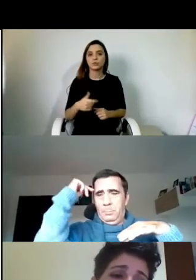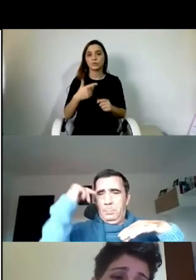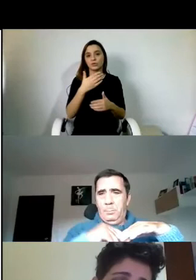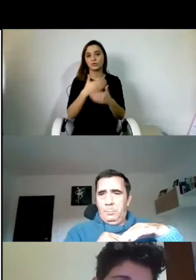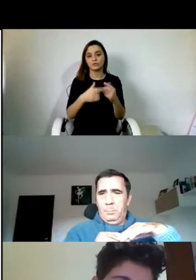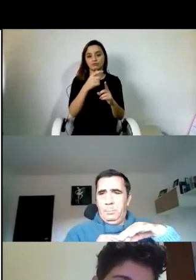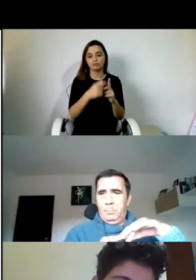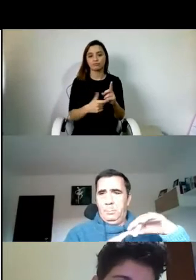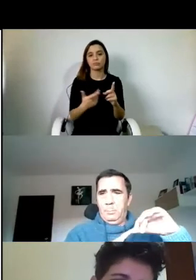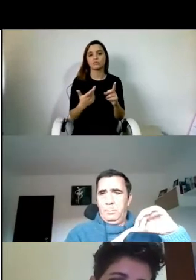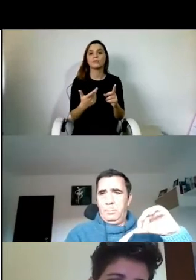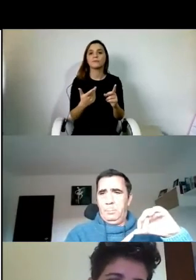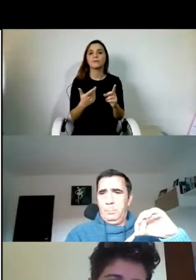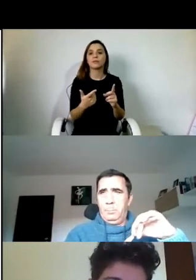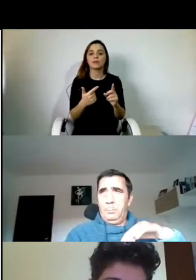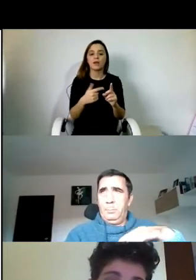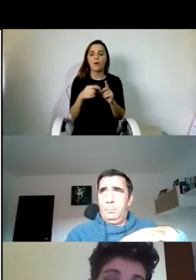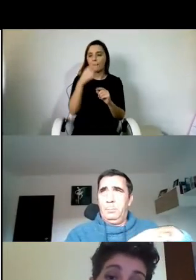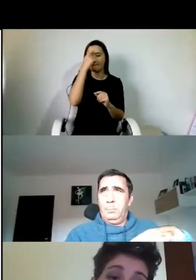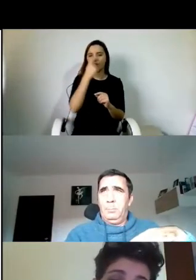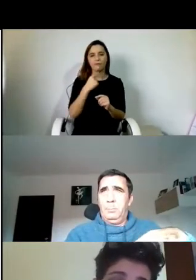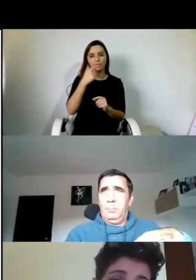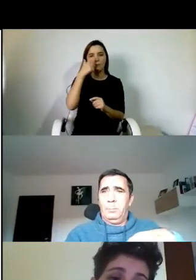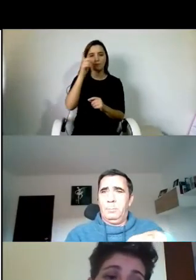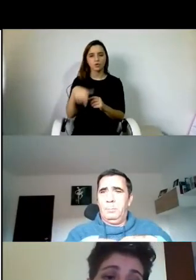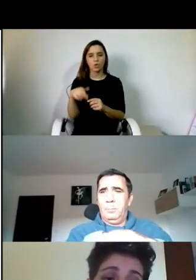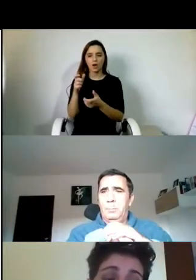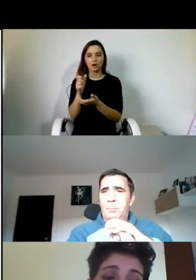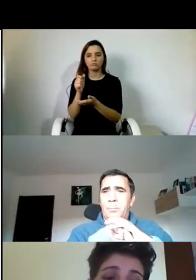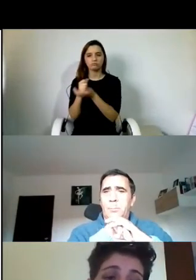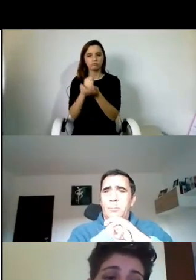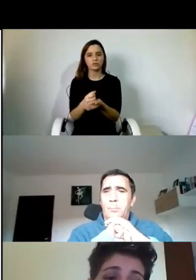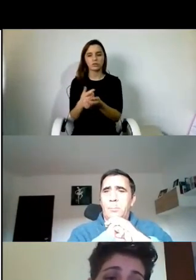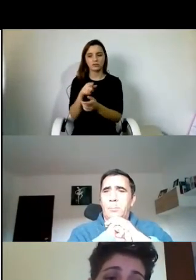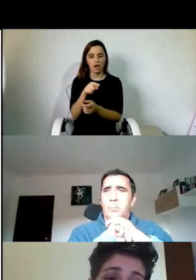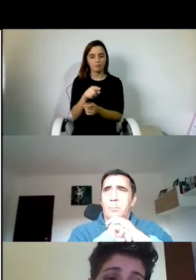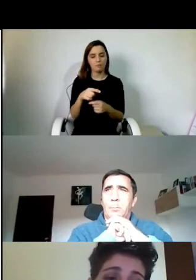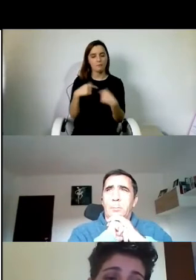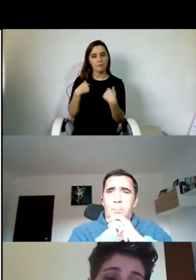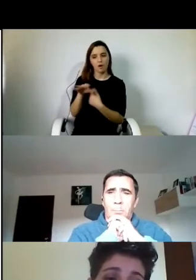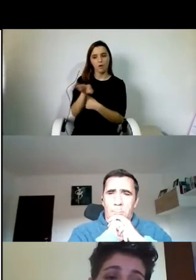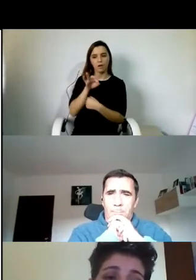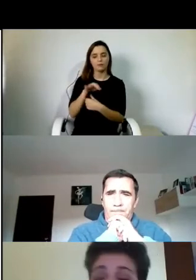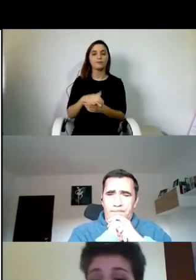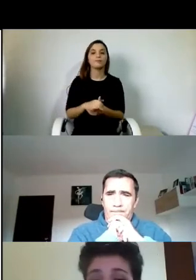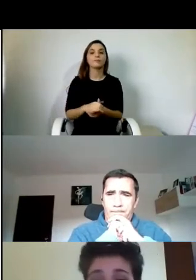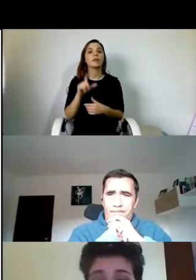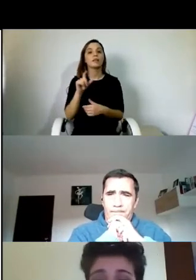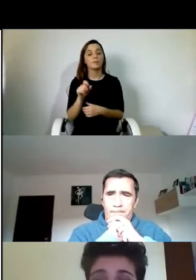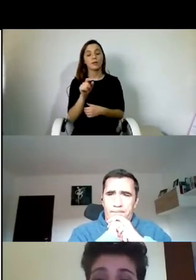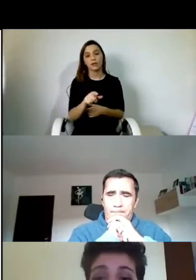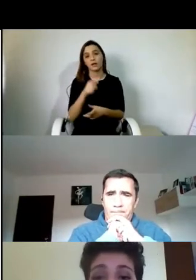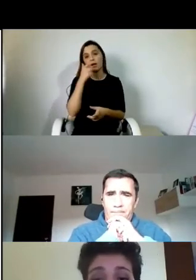que vai trabalhar com ele. Também era o beneficiário no nosso projeto que entrevistava os